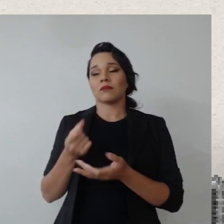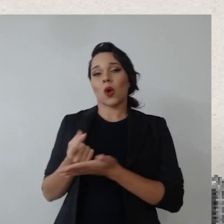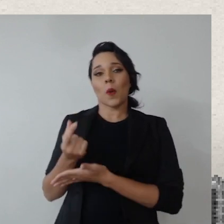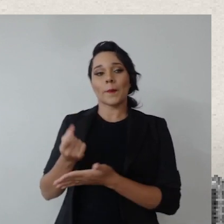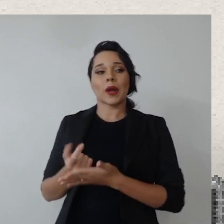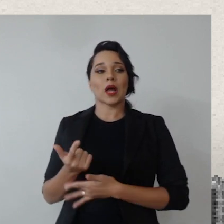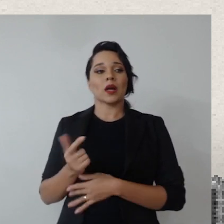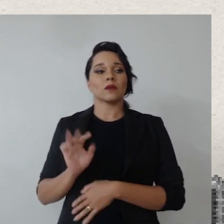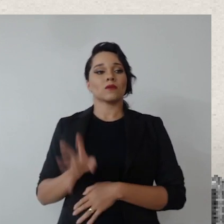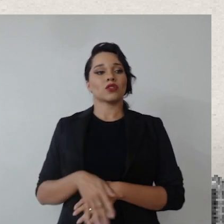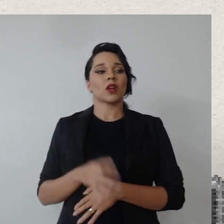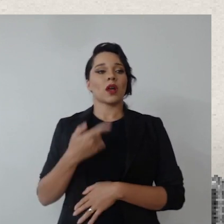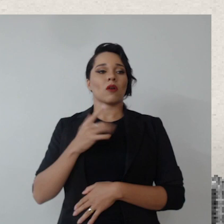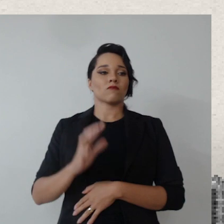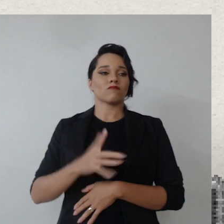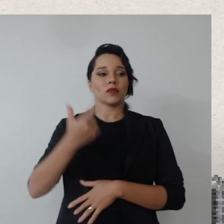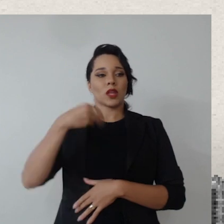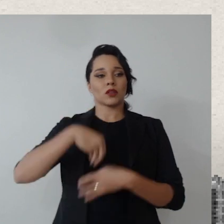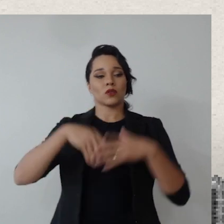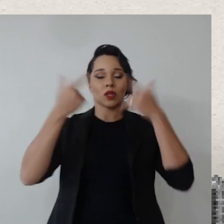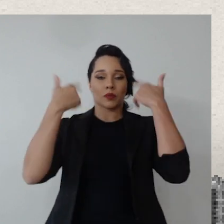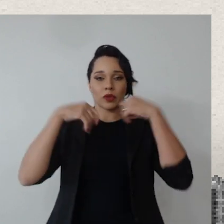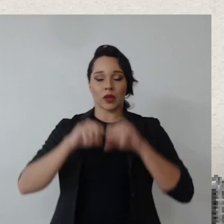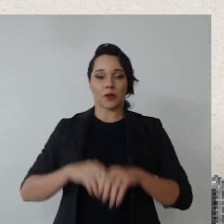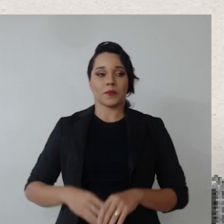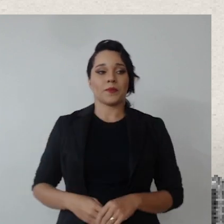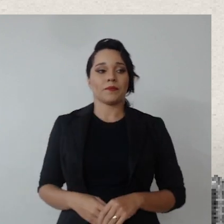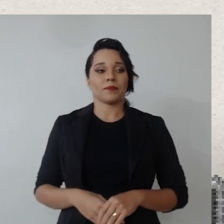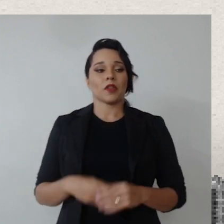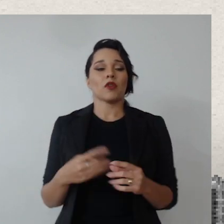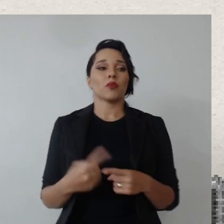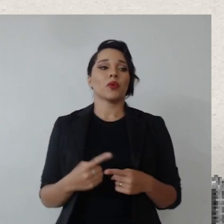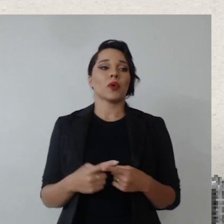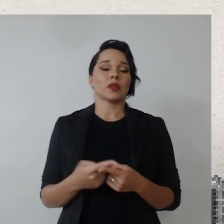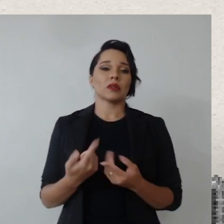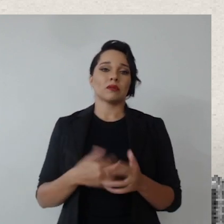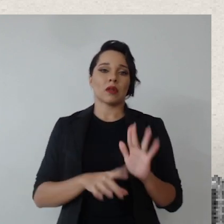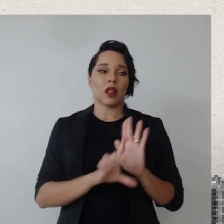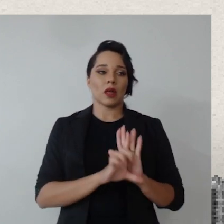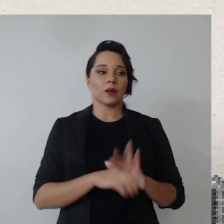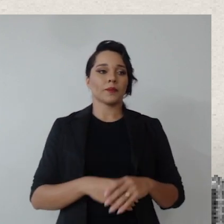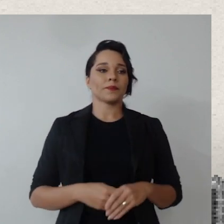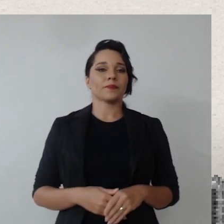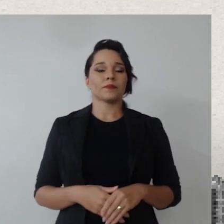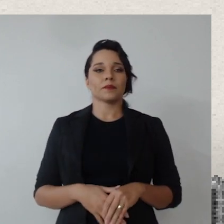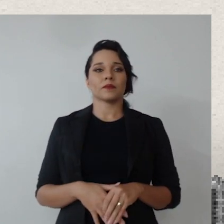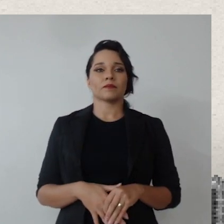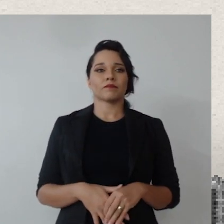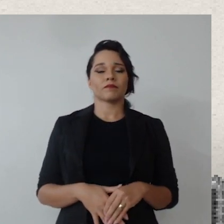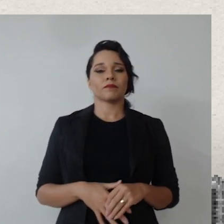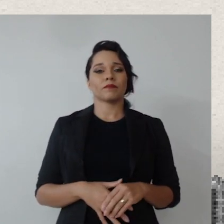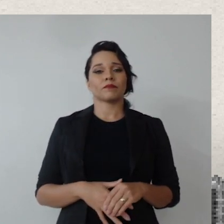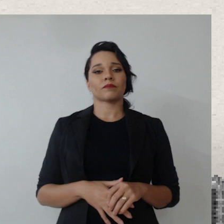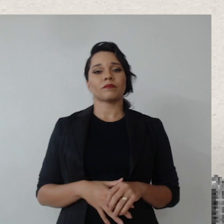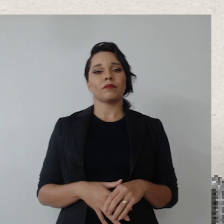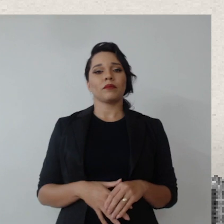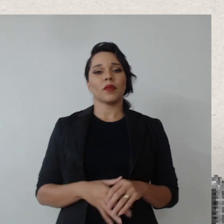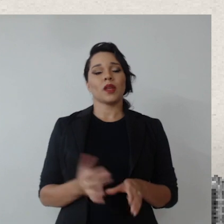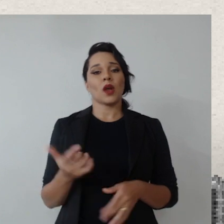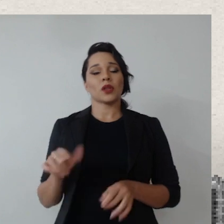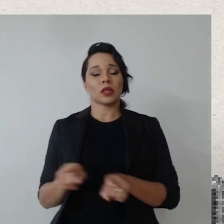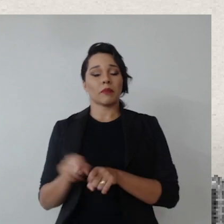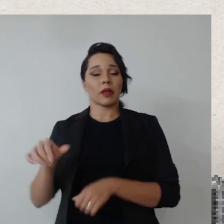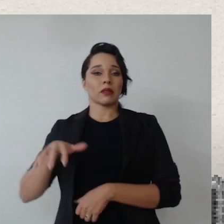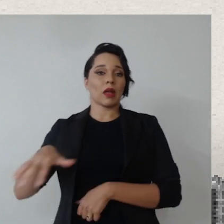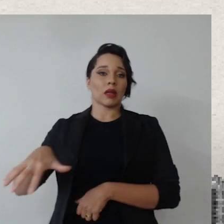e já é fato no tribunal até por questões legais, e a outra ponta